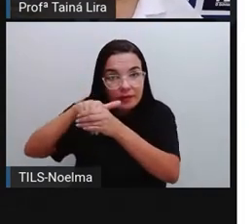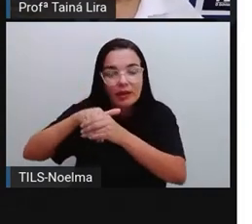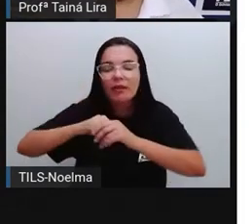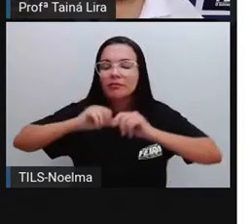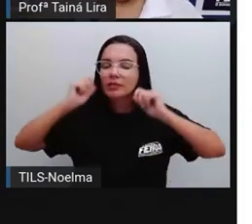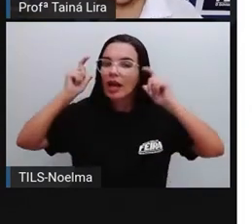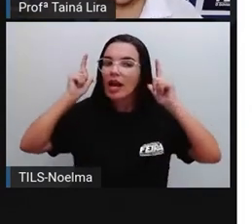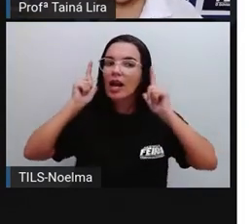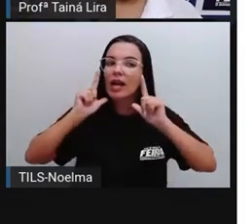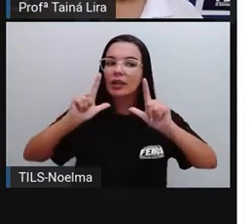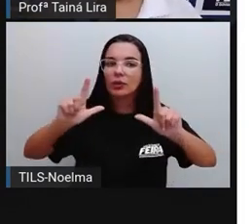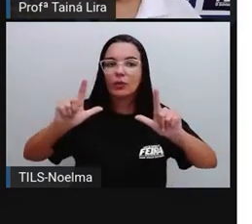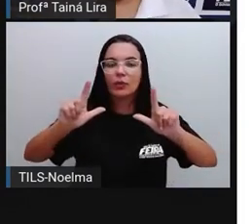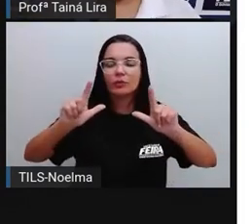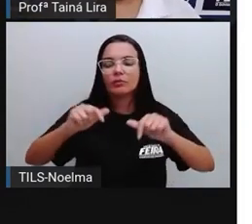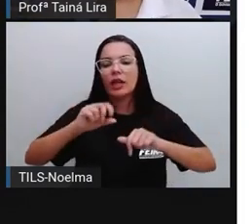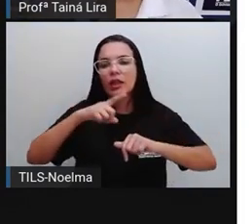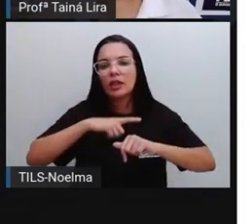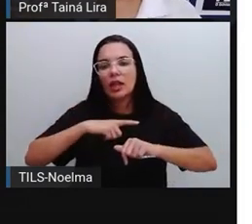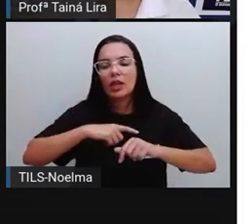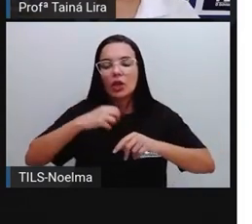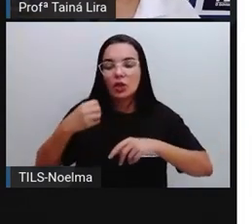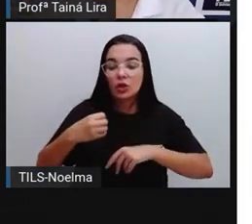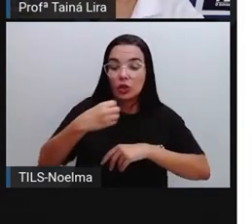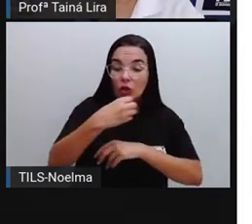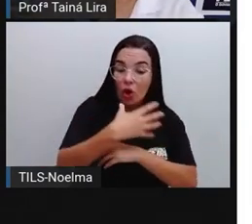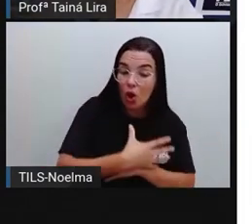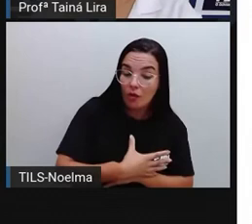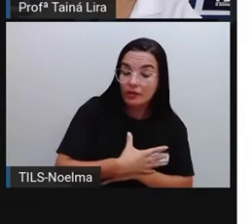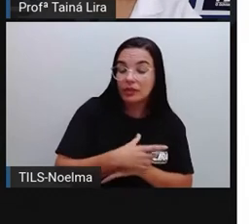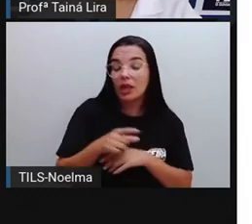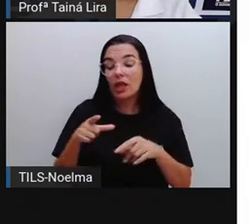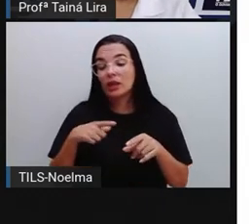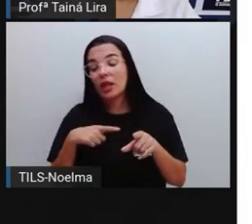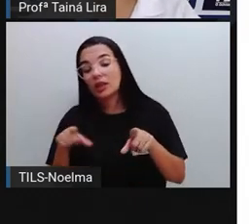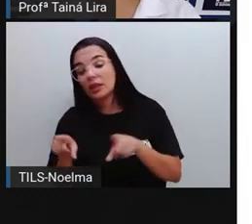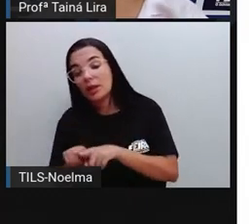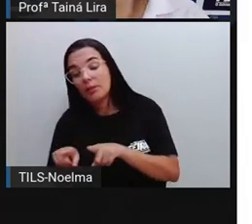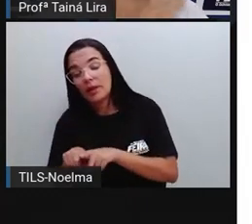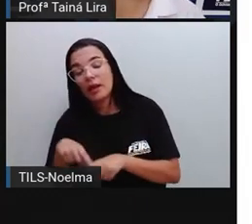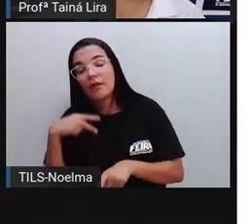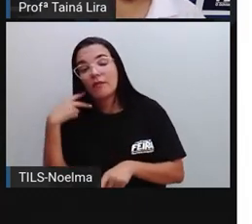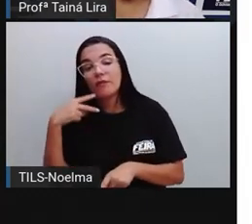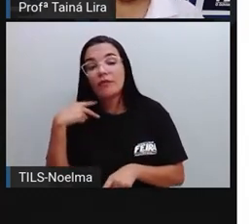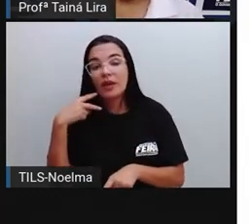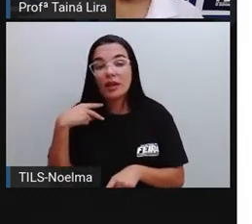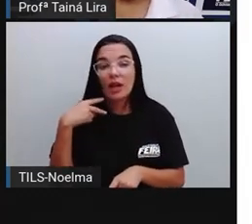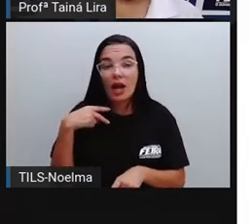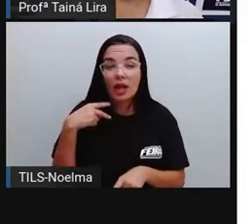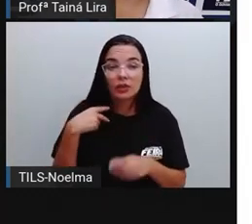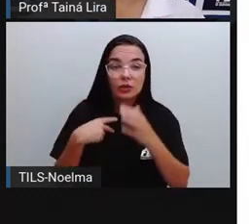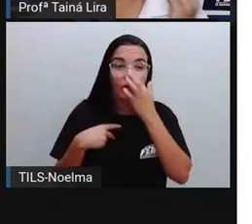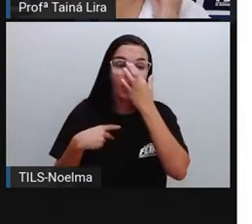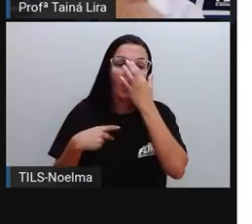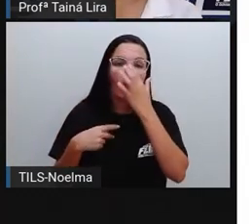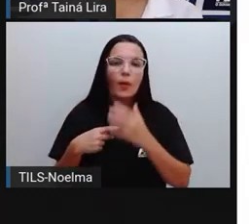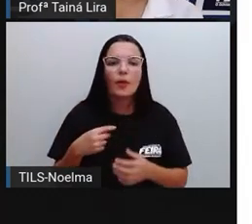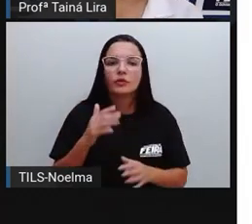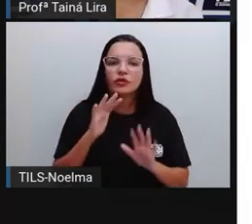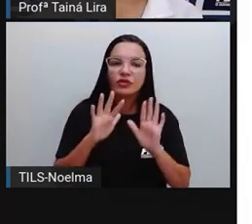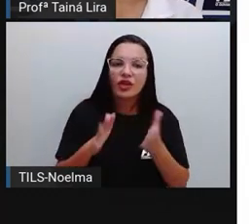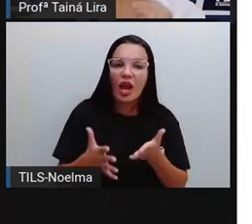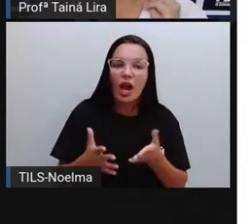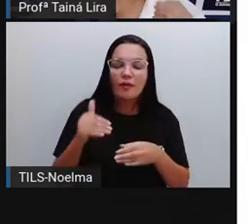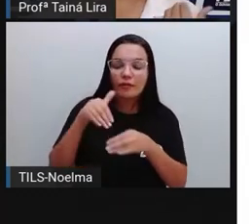também foram reeleitos, a gente viu pessoas ali que já eram vereadores e conseguiram a reeleição no